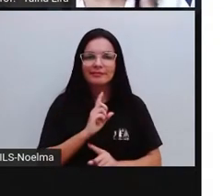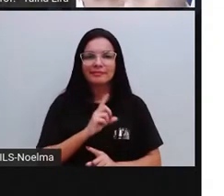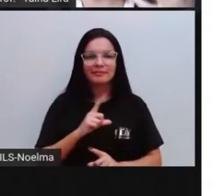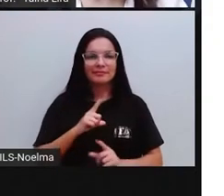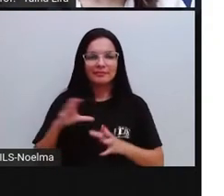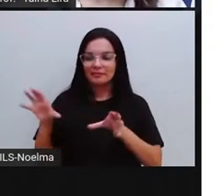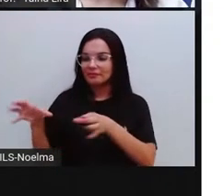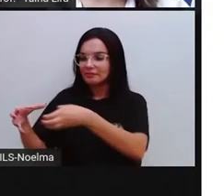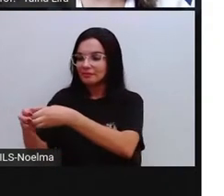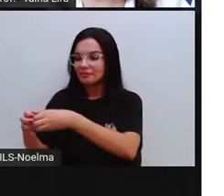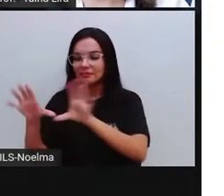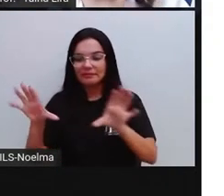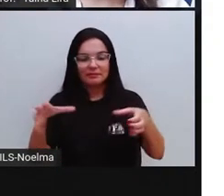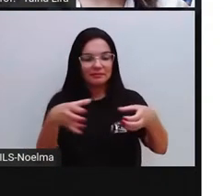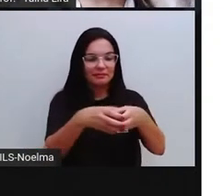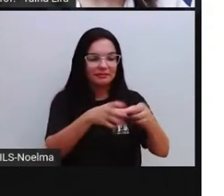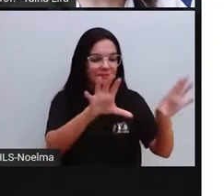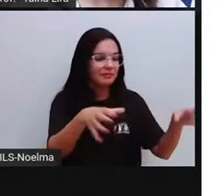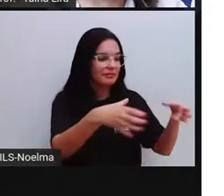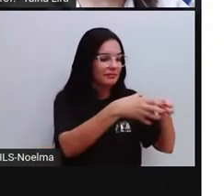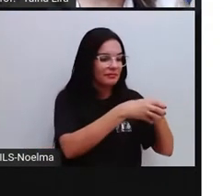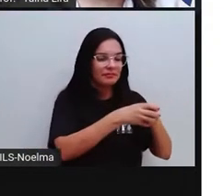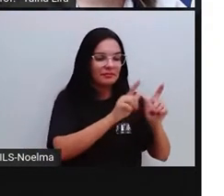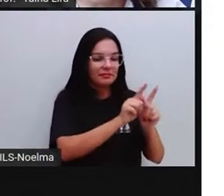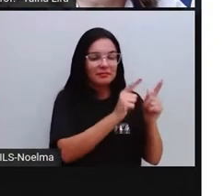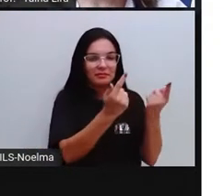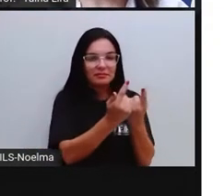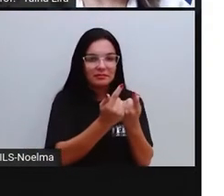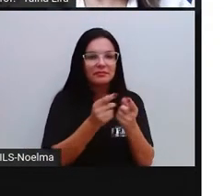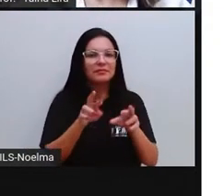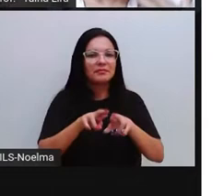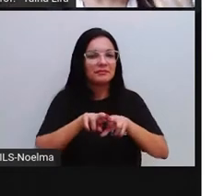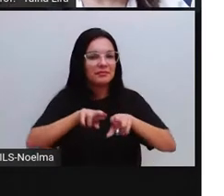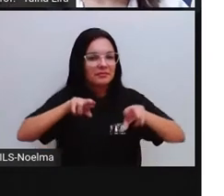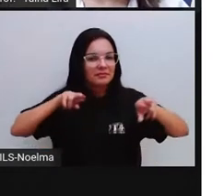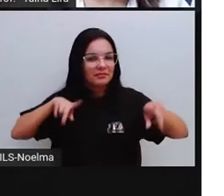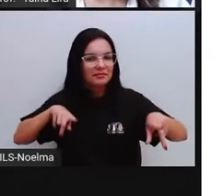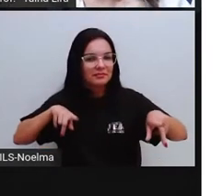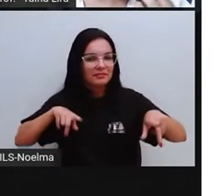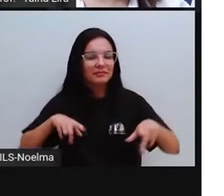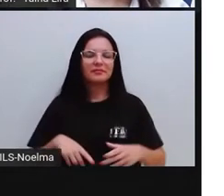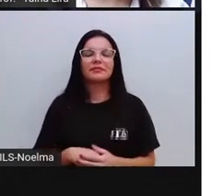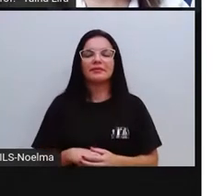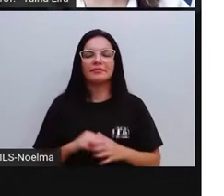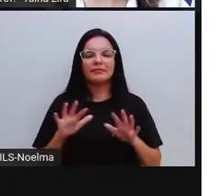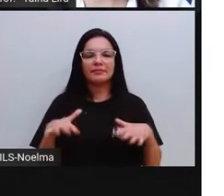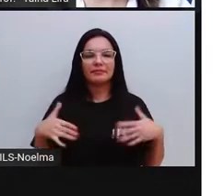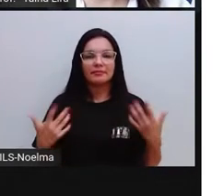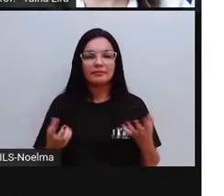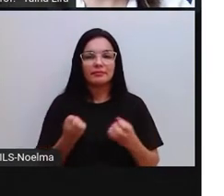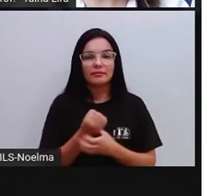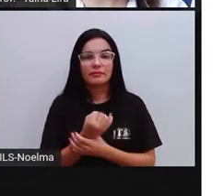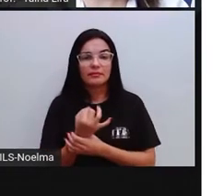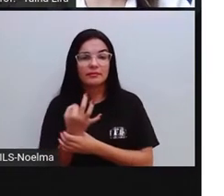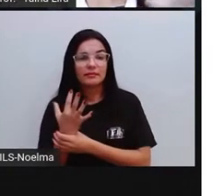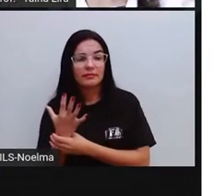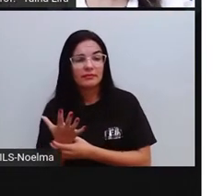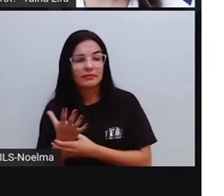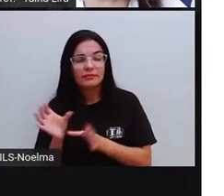de tribos diferentes, tá bom? E aí, pró, quais são essas tribos? Existem